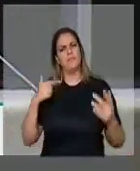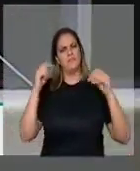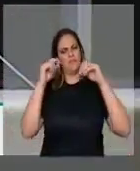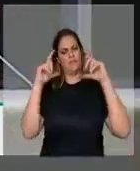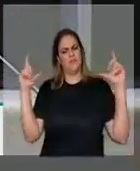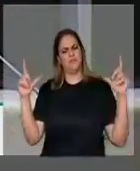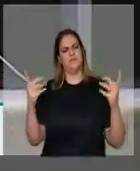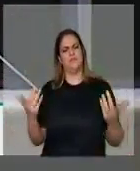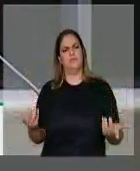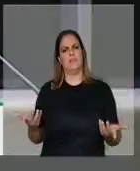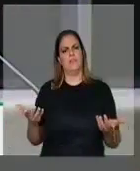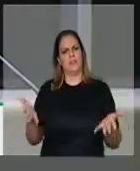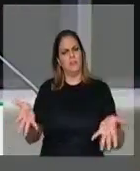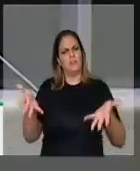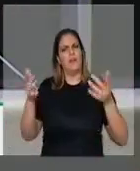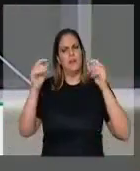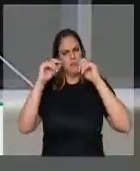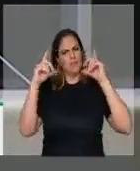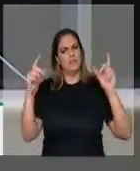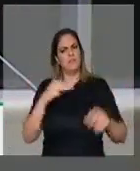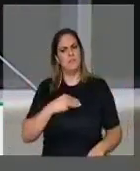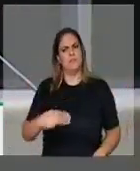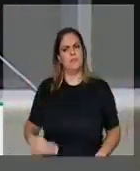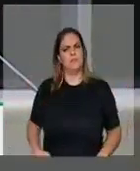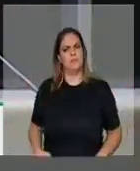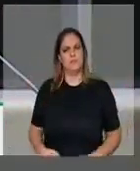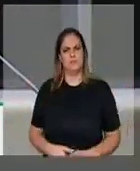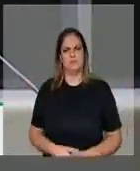para que olhem com bons olhos e com amor ao nosso país.